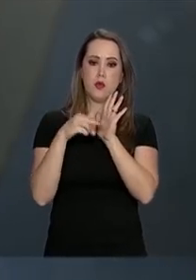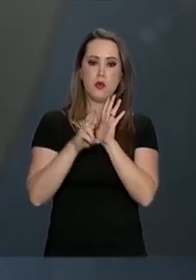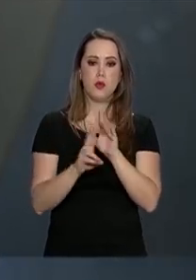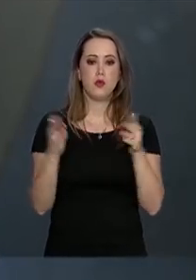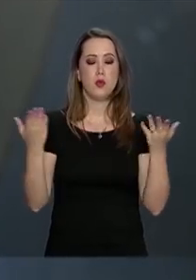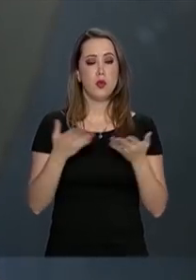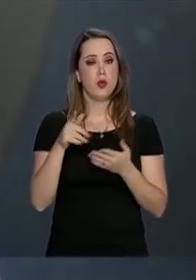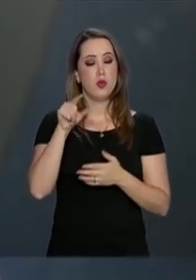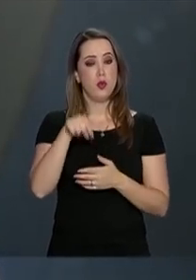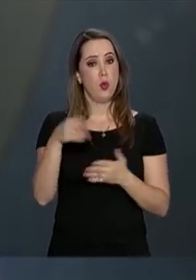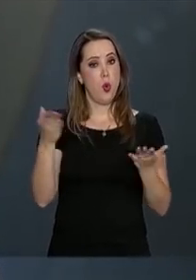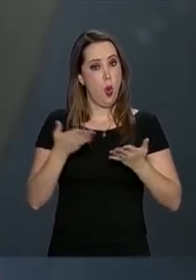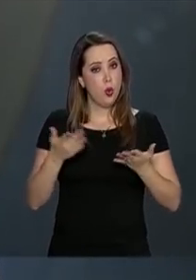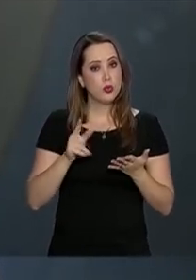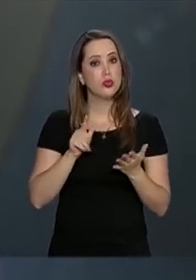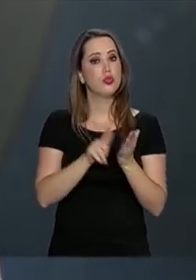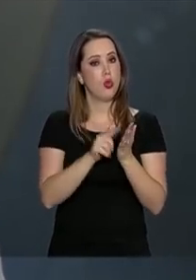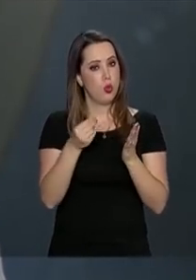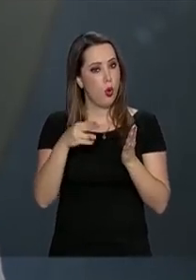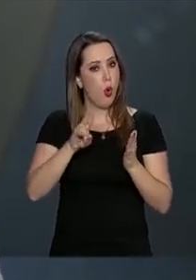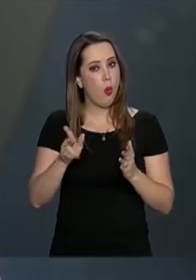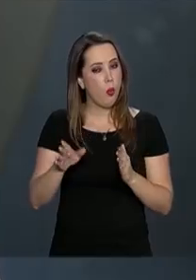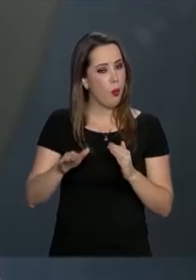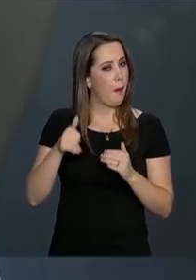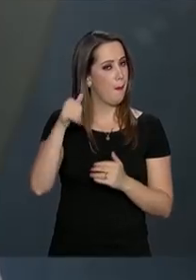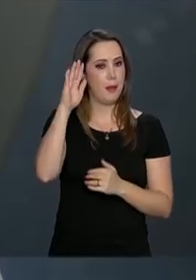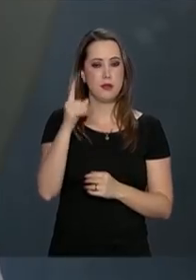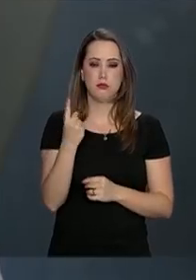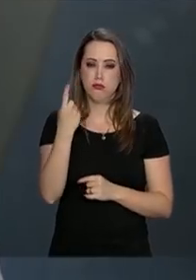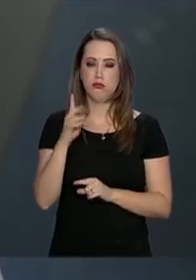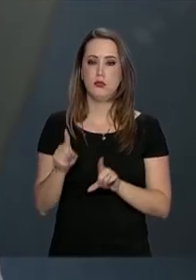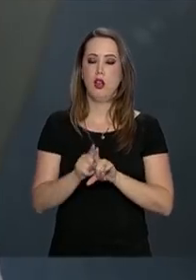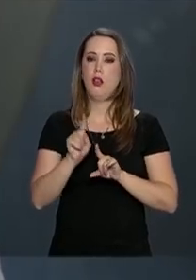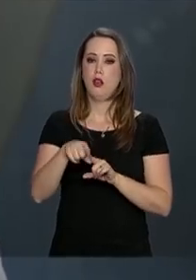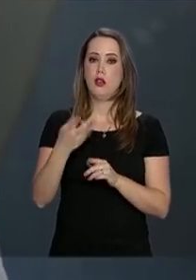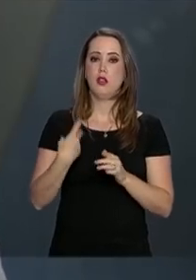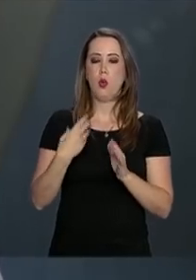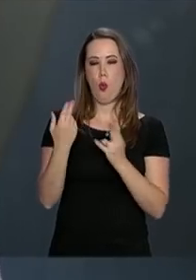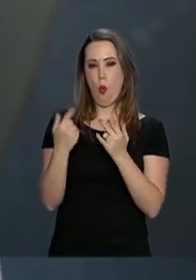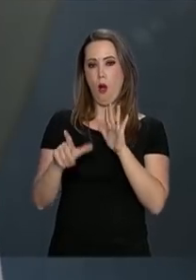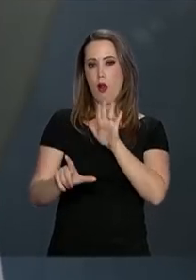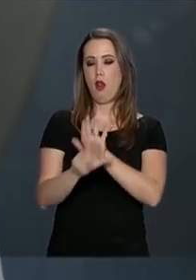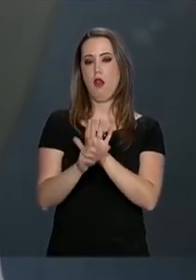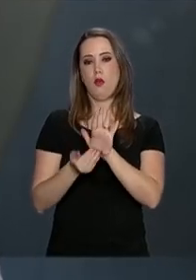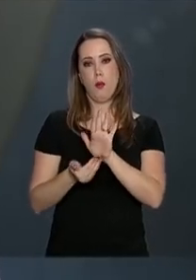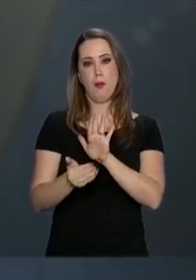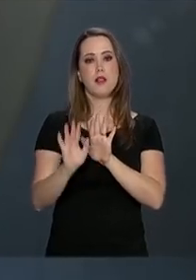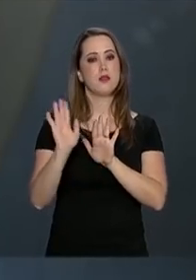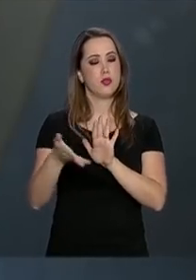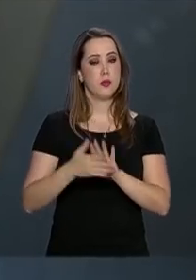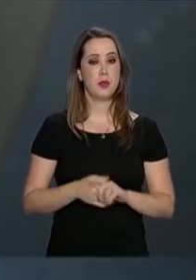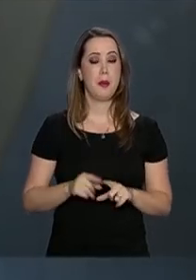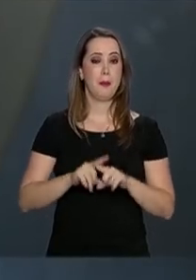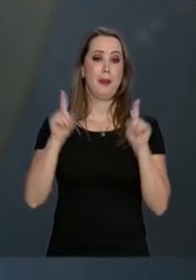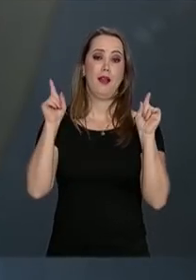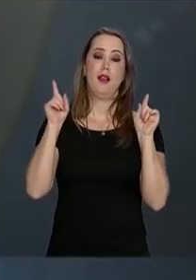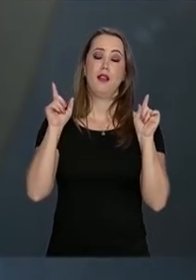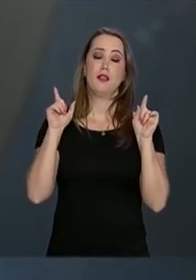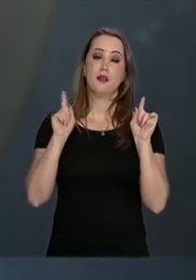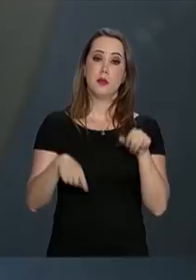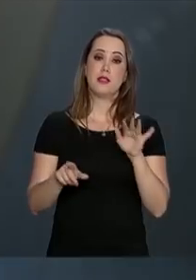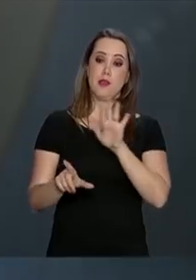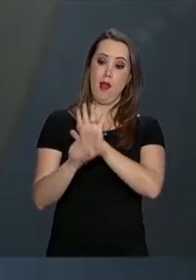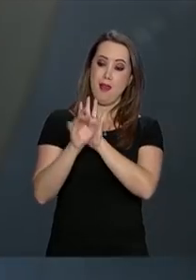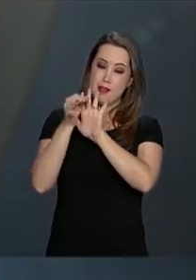Diário Oficial da União ainda hoje. Com isso, a medida passa a ter força de lei e já começa a valer. Mas para que seja uma